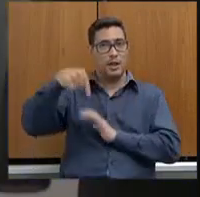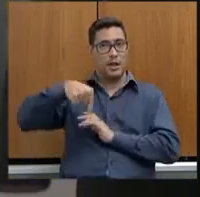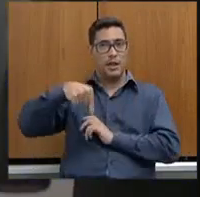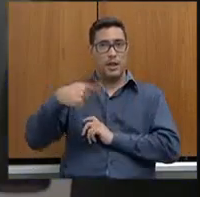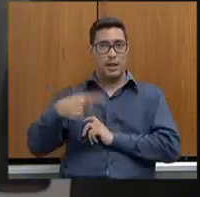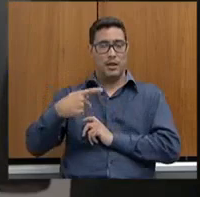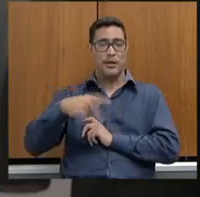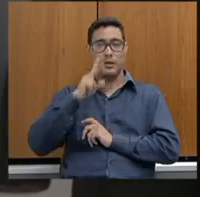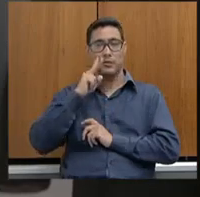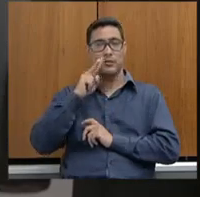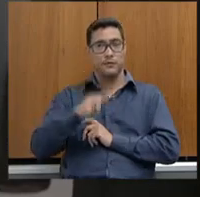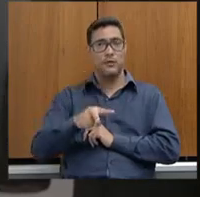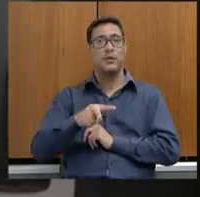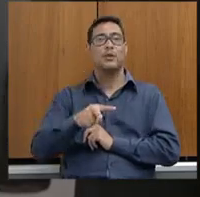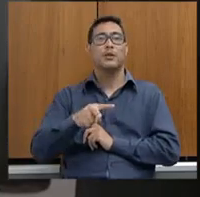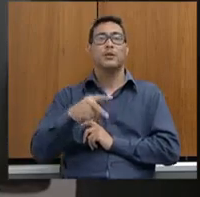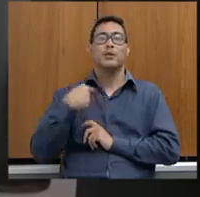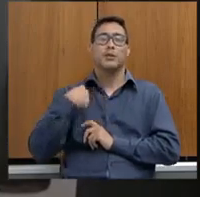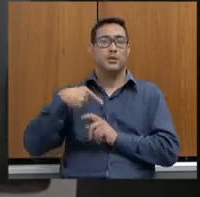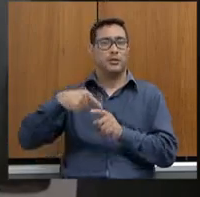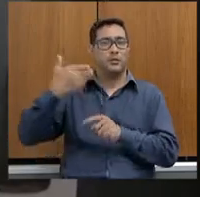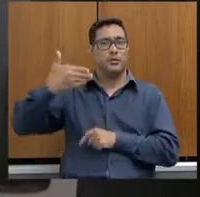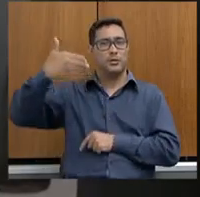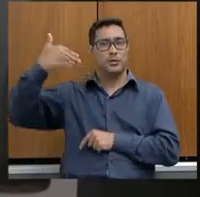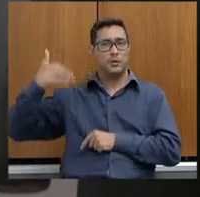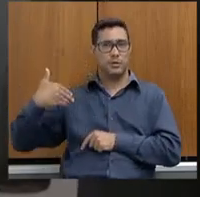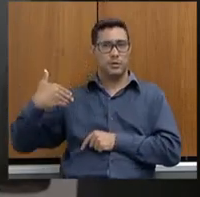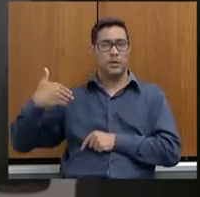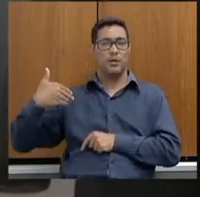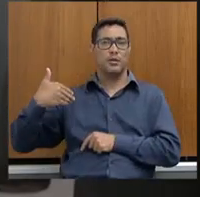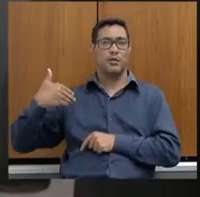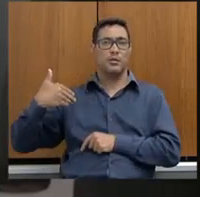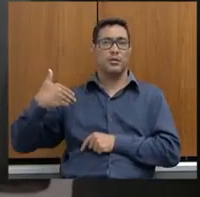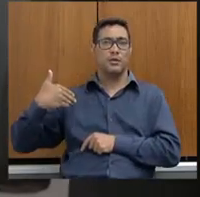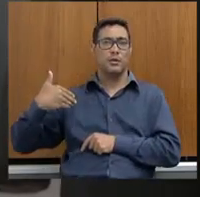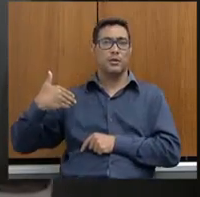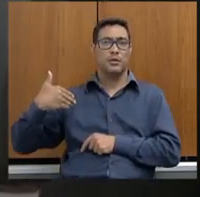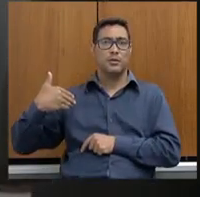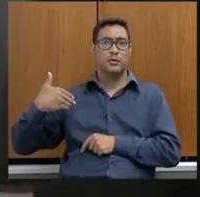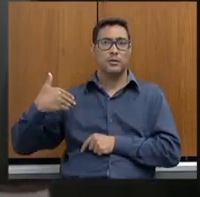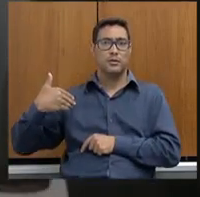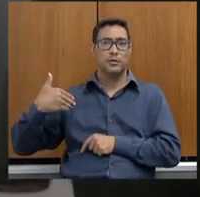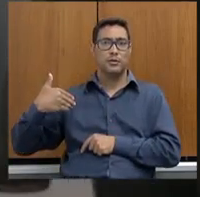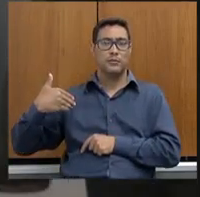inicialmente lá atrás, pela velha guarda.